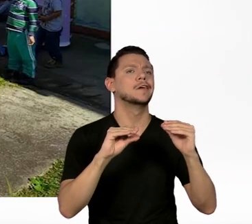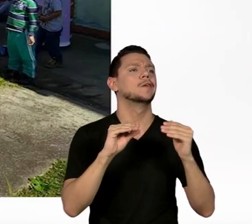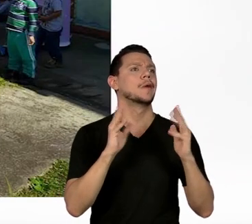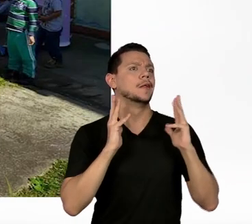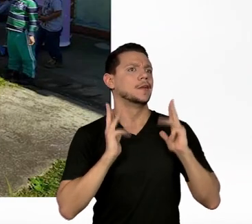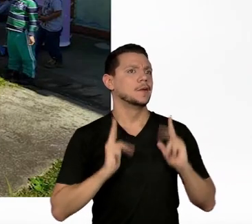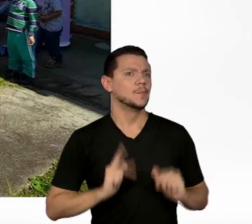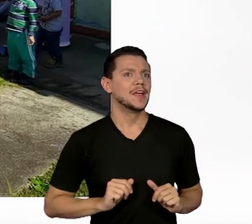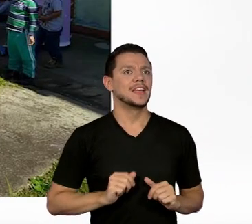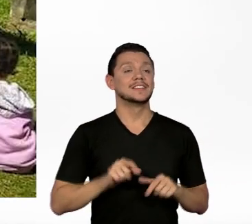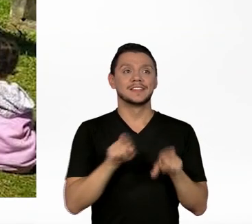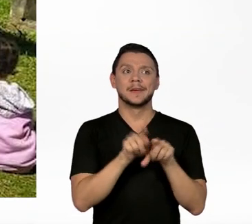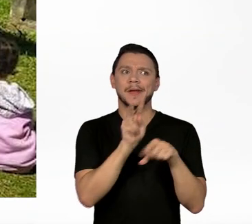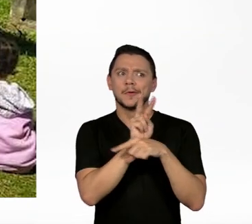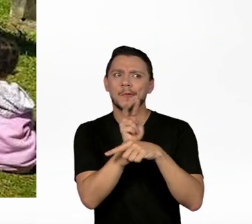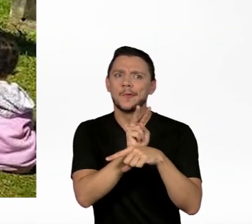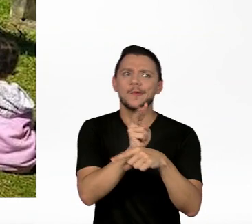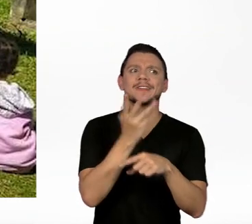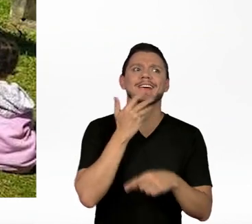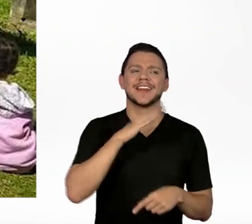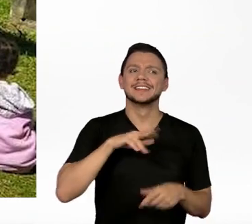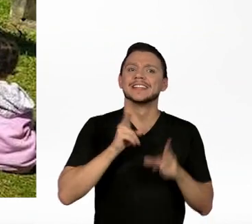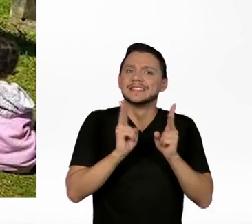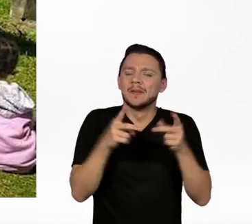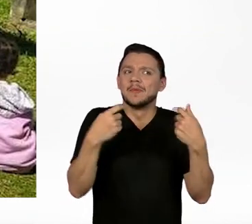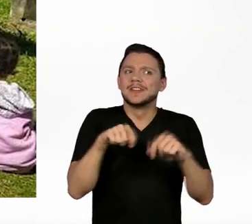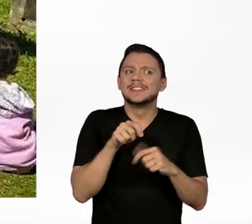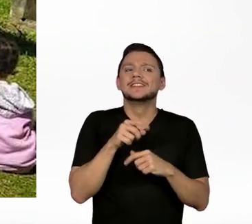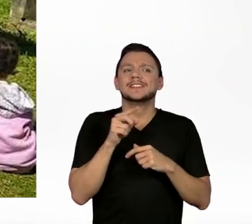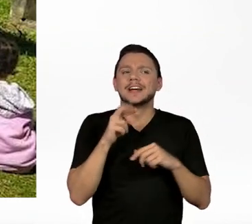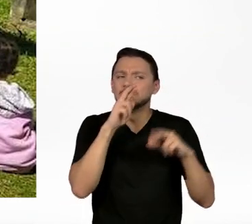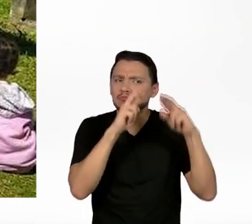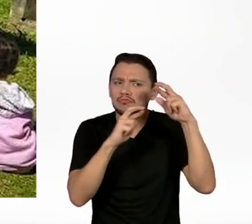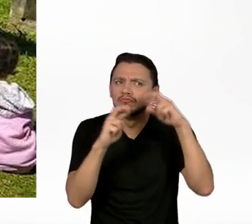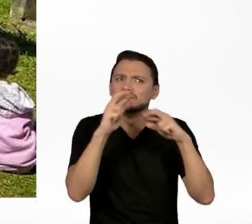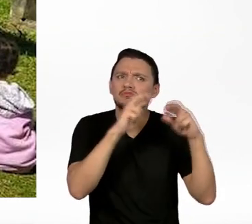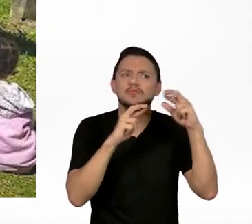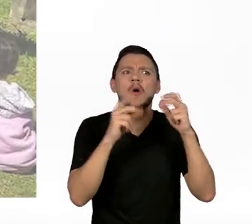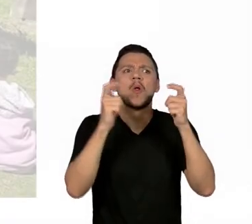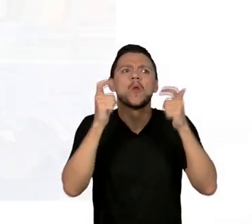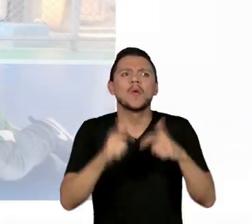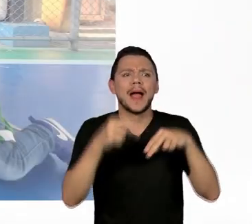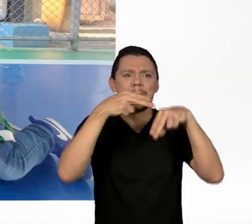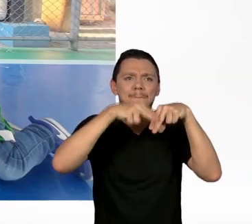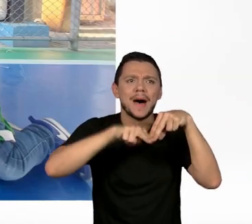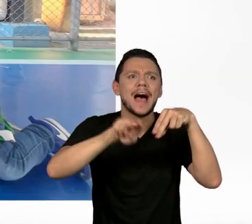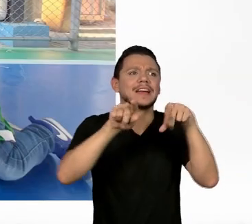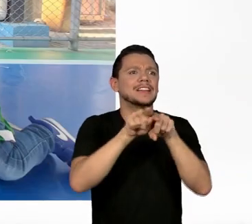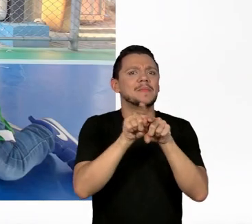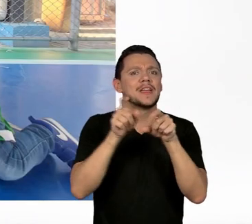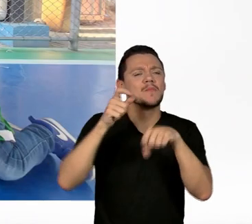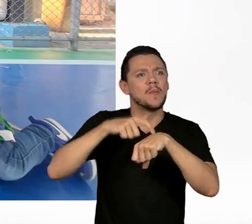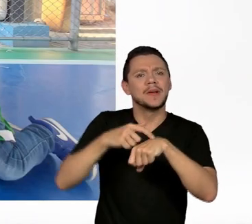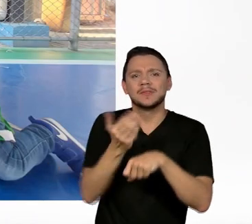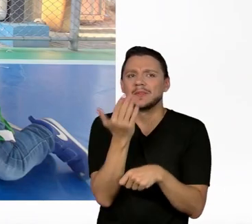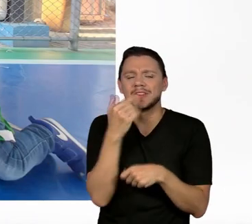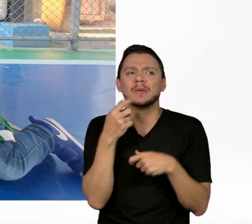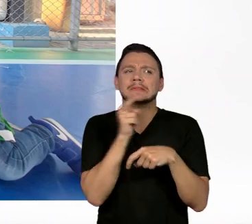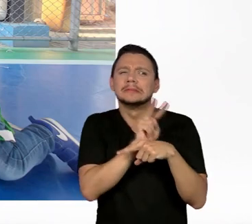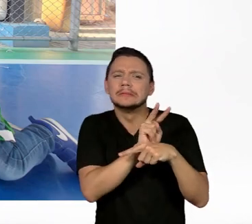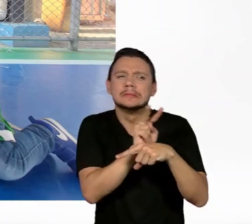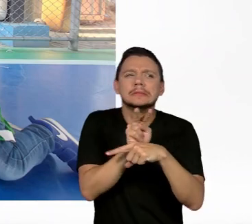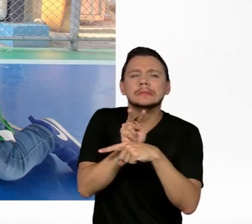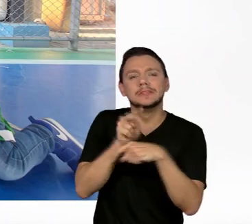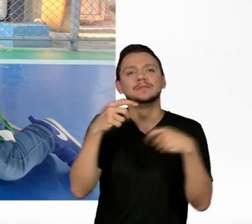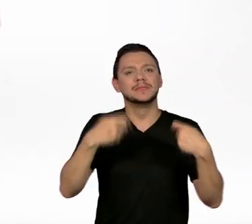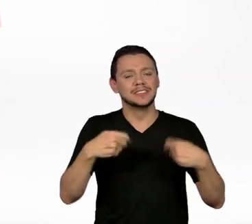de olho nas crianças, né? Que tem que estar o tempo todo no parque e na alimentação também. Quantas histórias de vida o senhor já